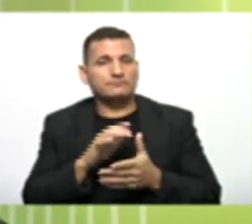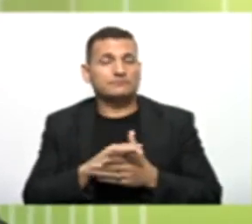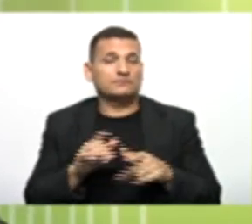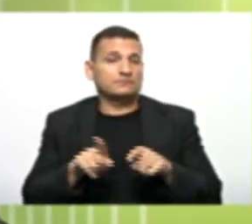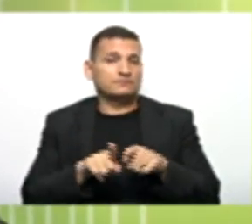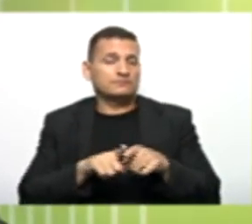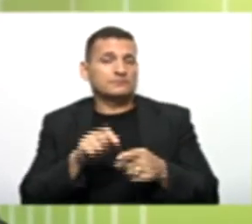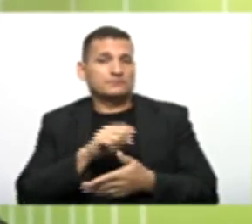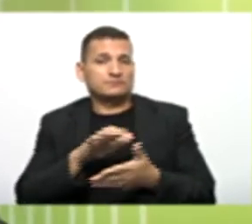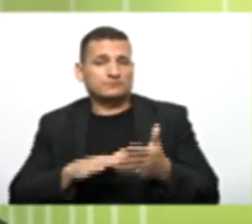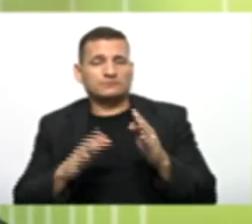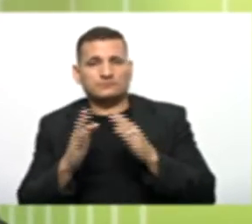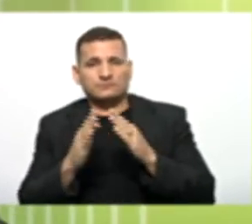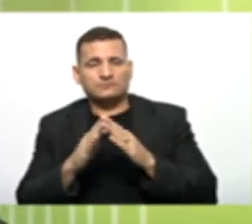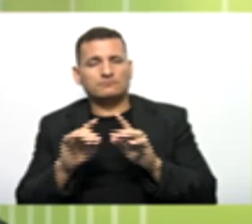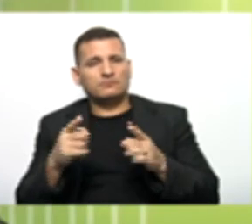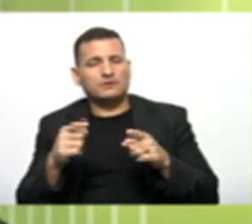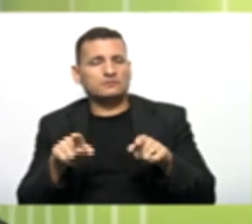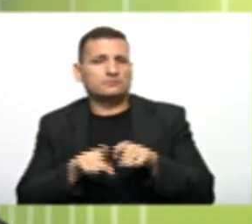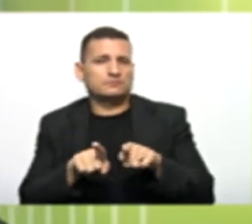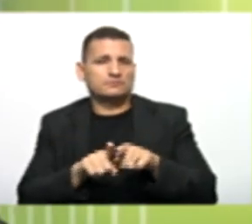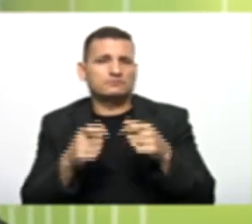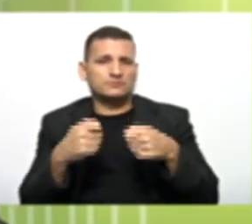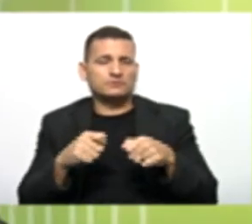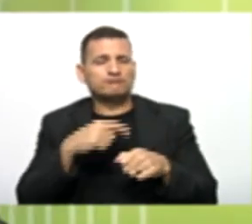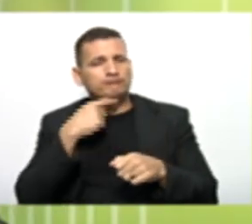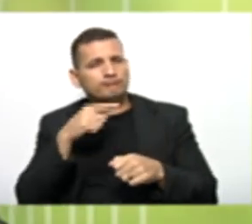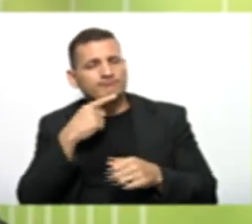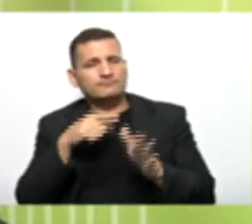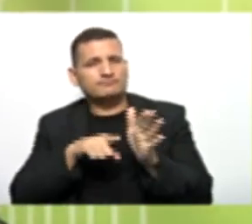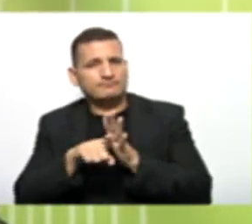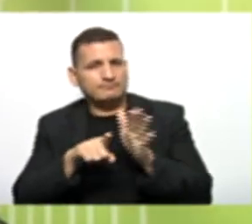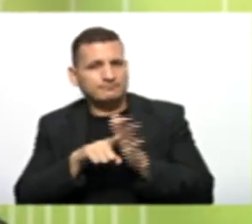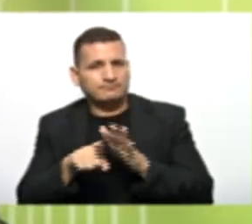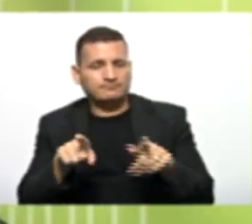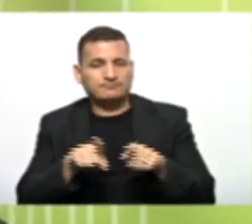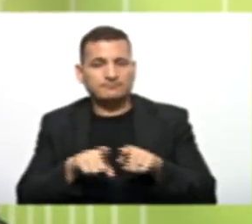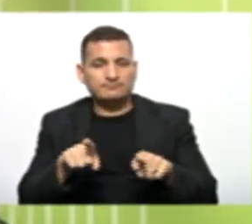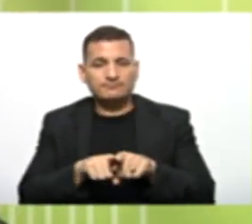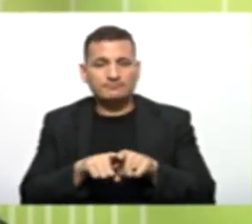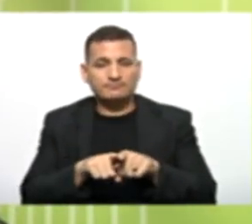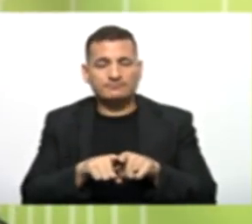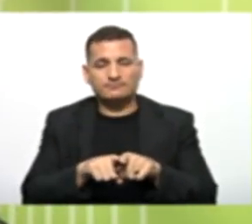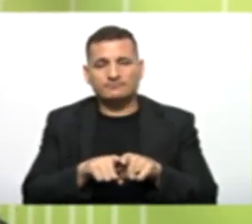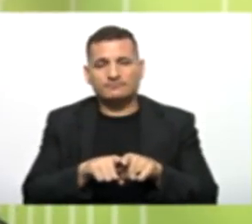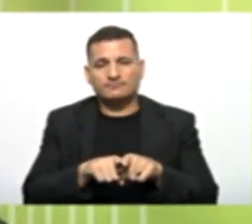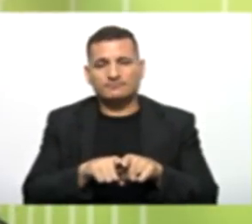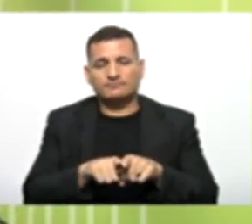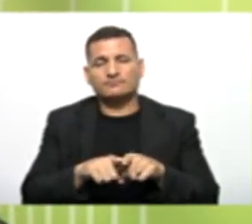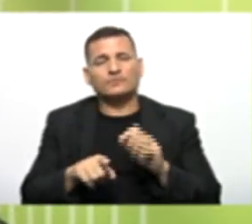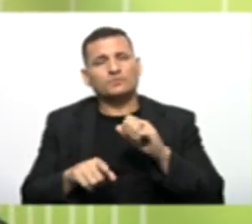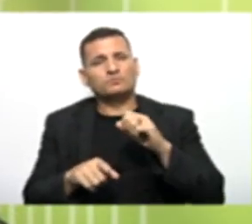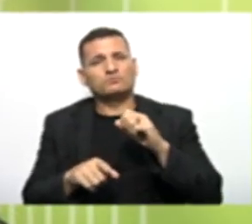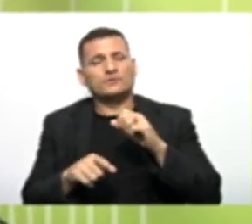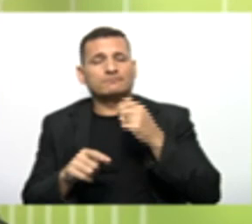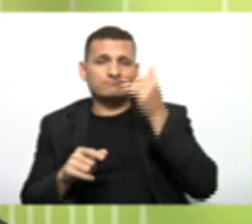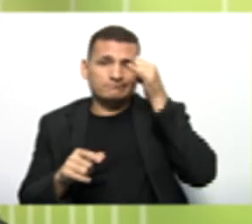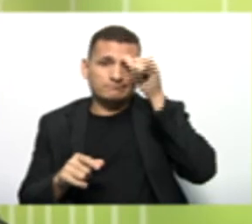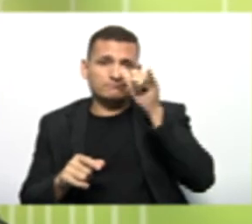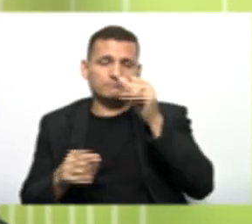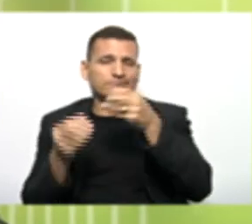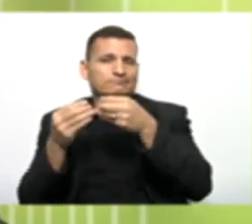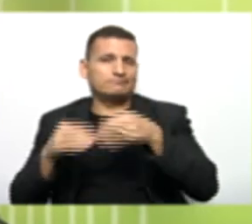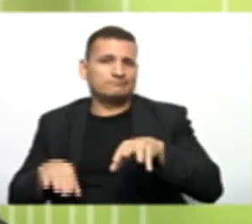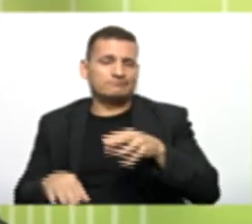nota Mas vocês também Precisam tirar as dúvidas Para que Não sobrem Ou acabem sendo Prejudicados Na